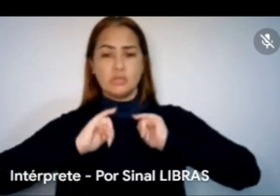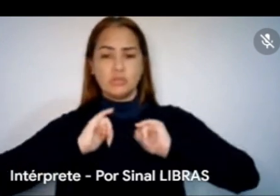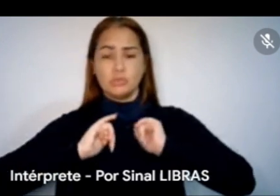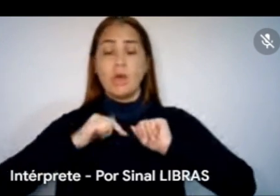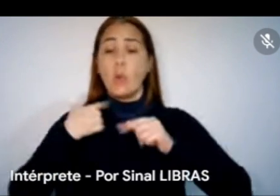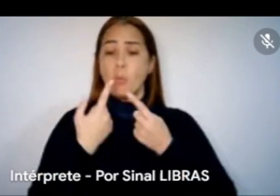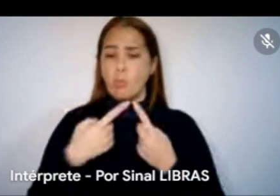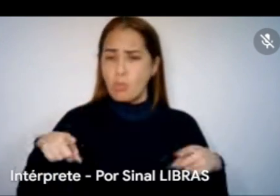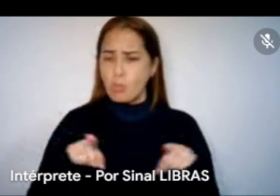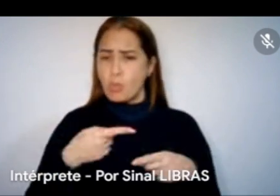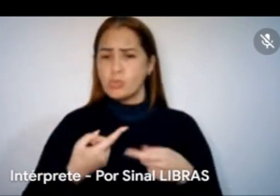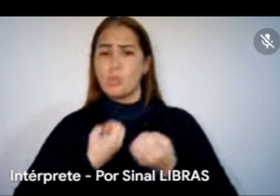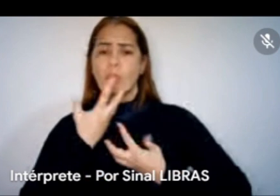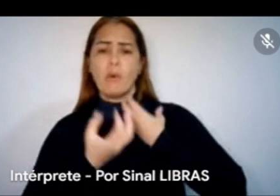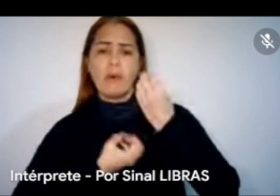protocultural,